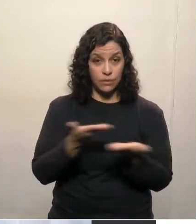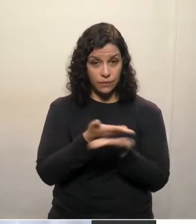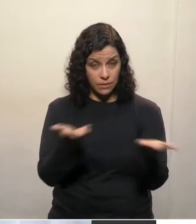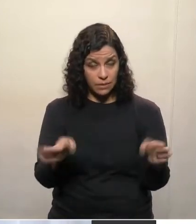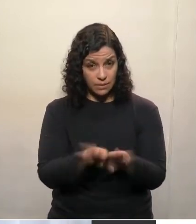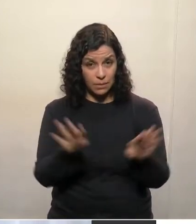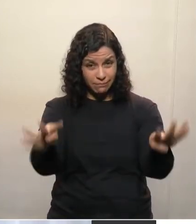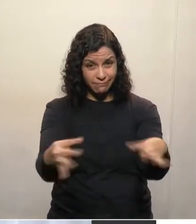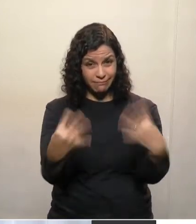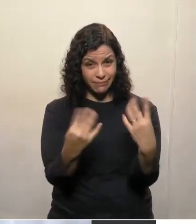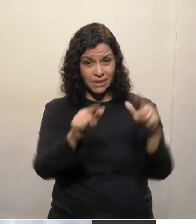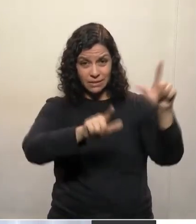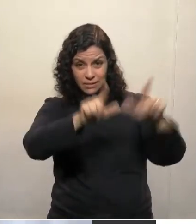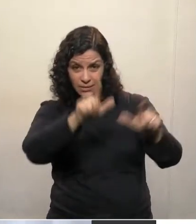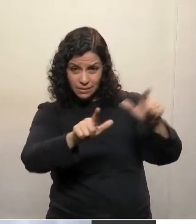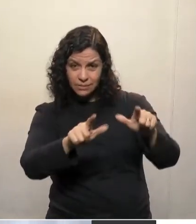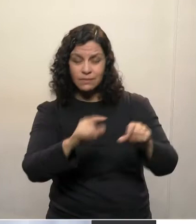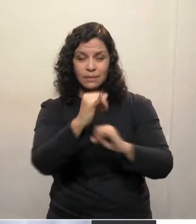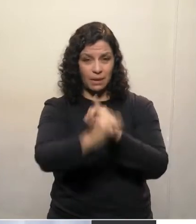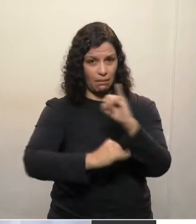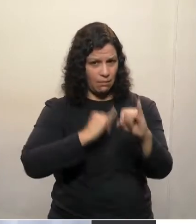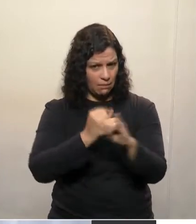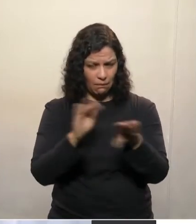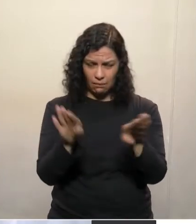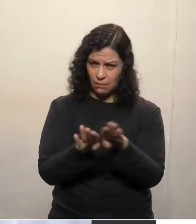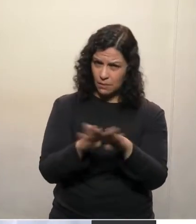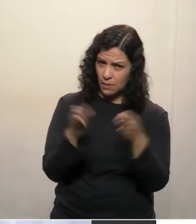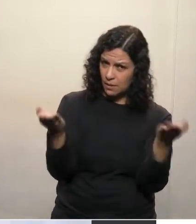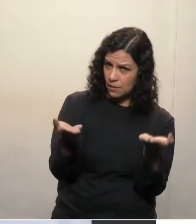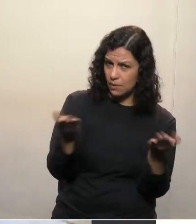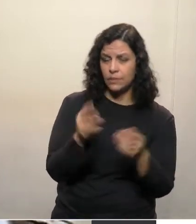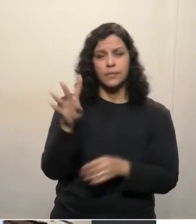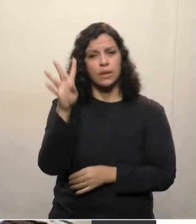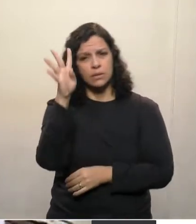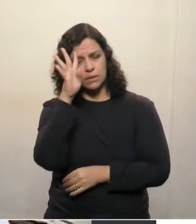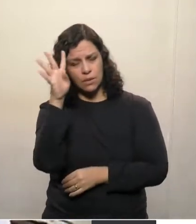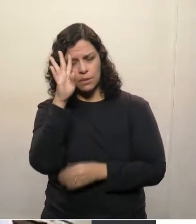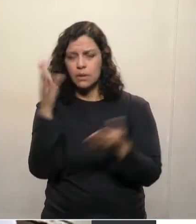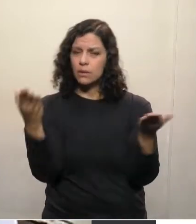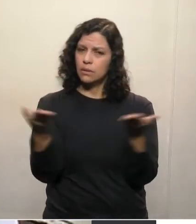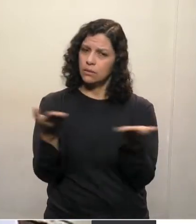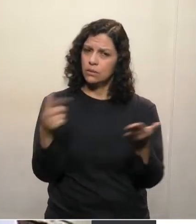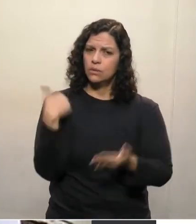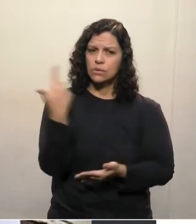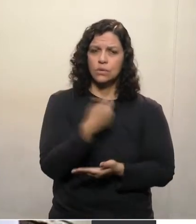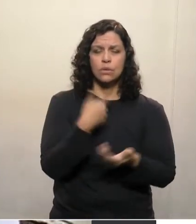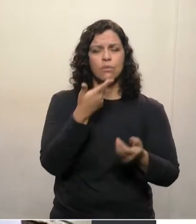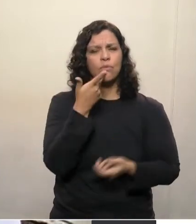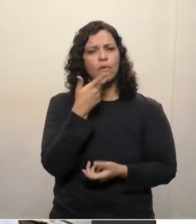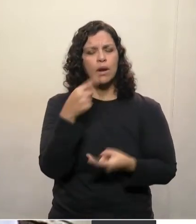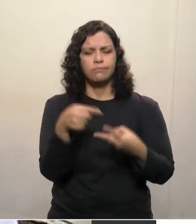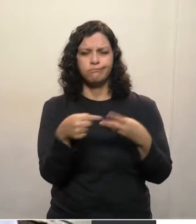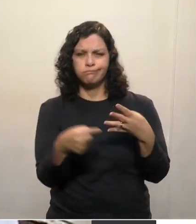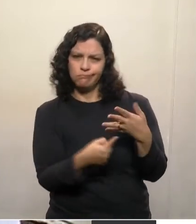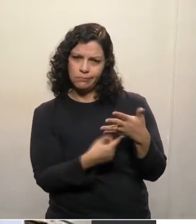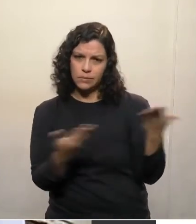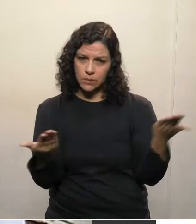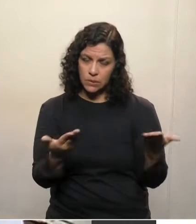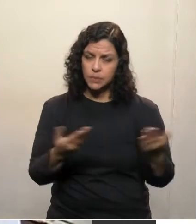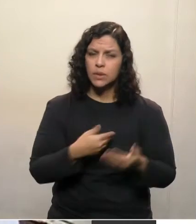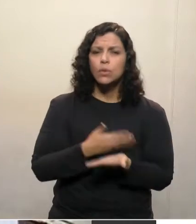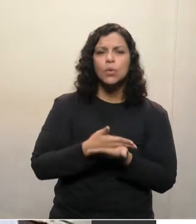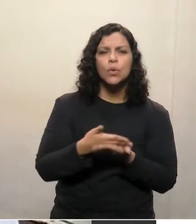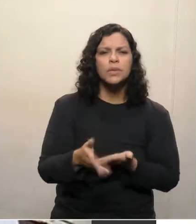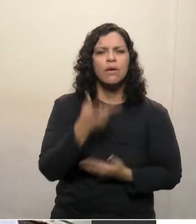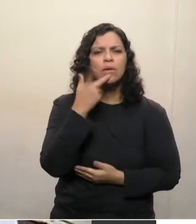nos assistem e nos ouvem também. Nesta quarta-feira, presidente, nós vamos falar alguns pontos aqui, mas eu quero